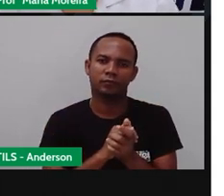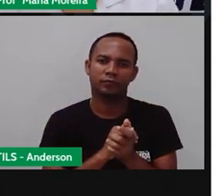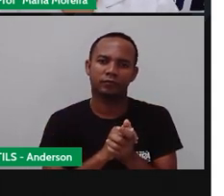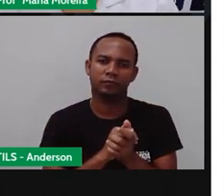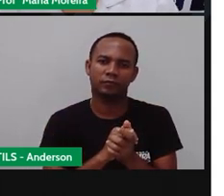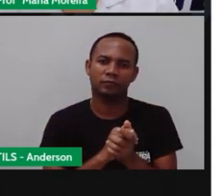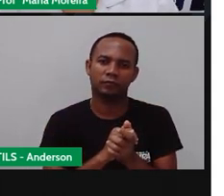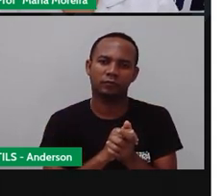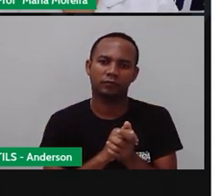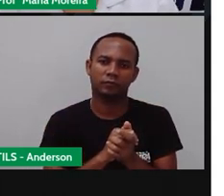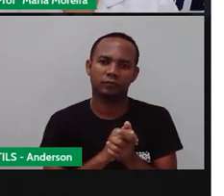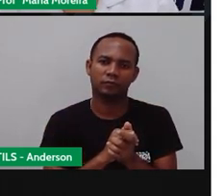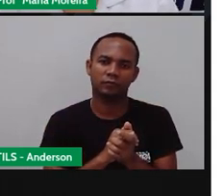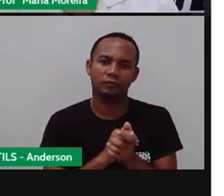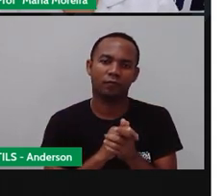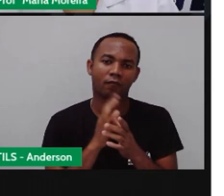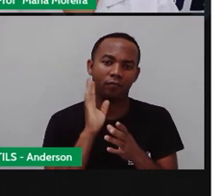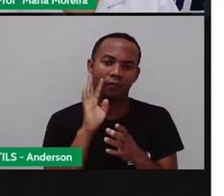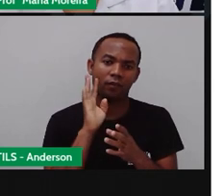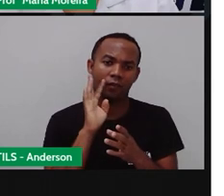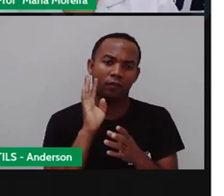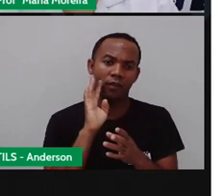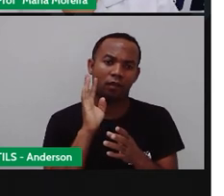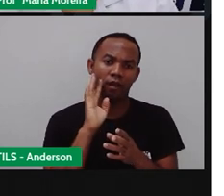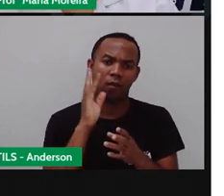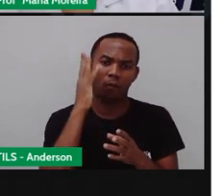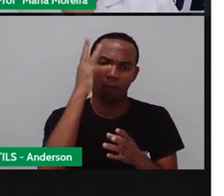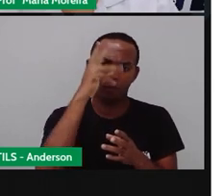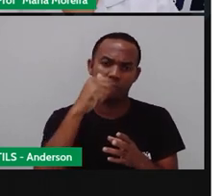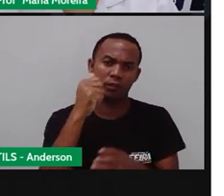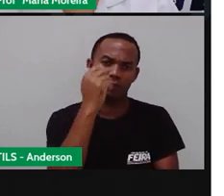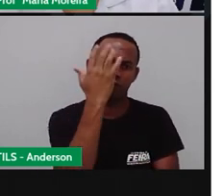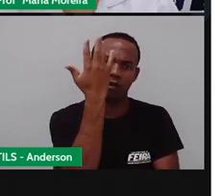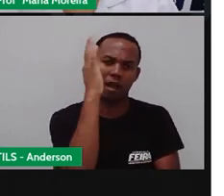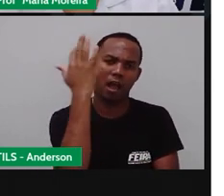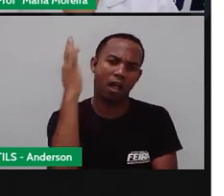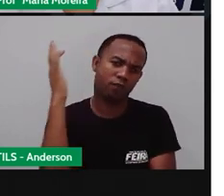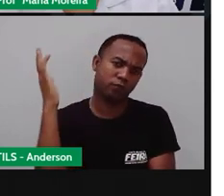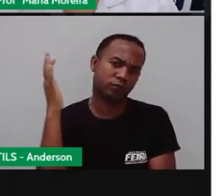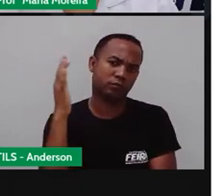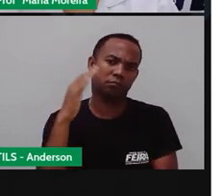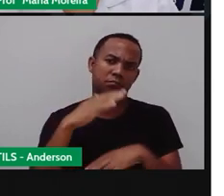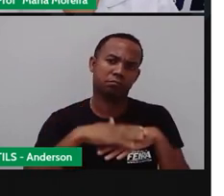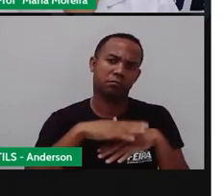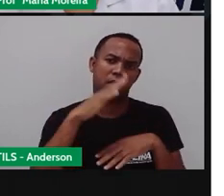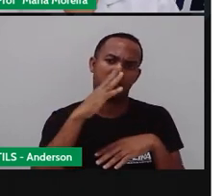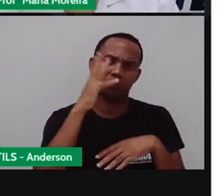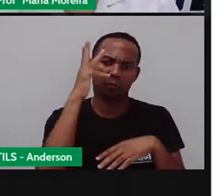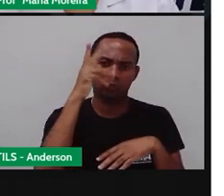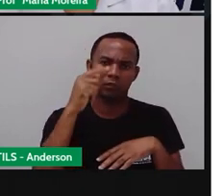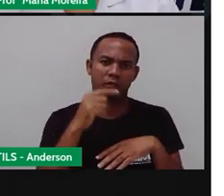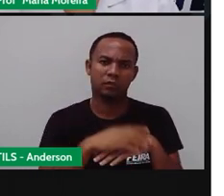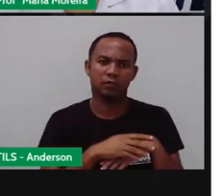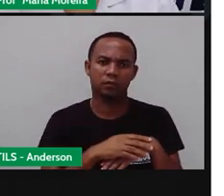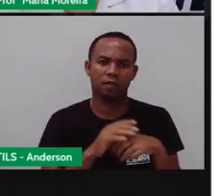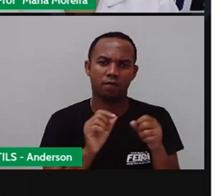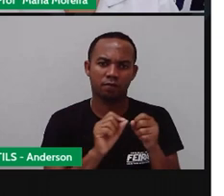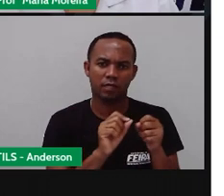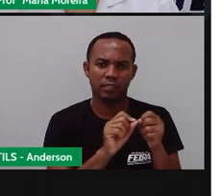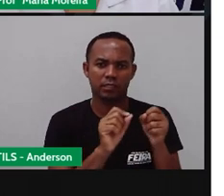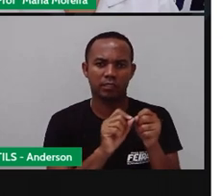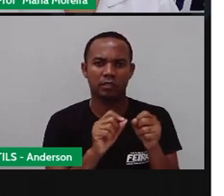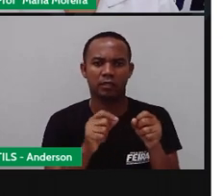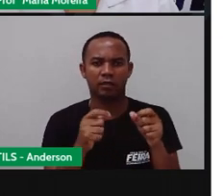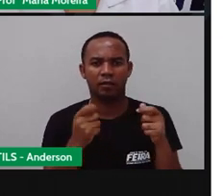As árvores Deixarão o seu projeto Mais bonito Até porque todo lugar Que tem árvore É bem bacana Para fazê-las É